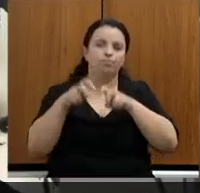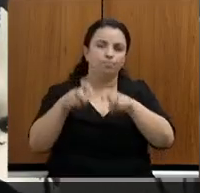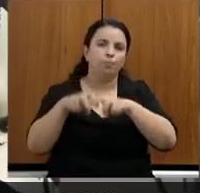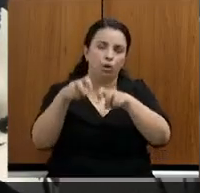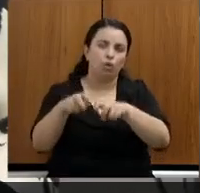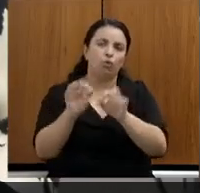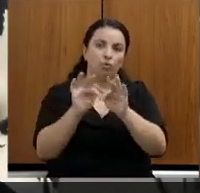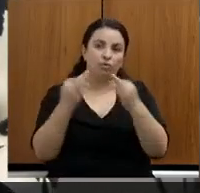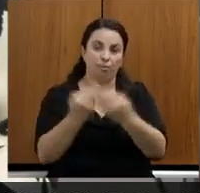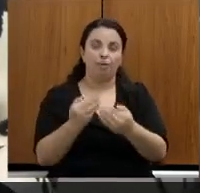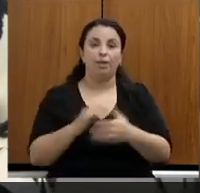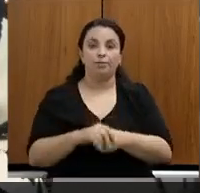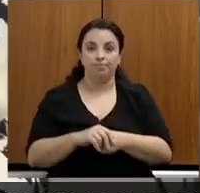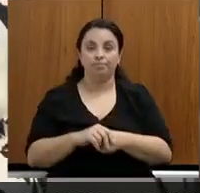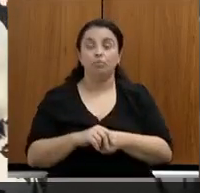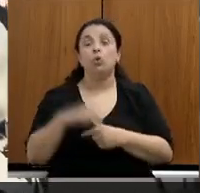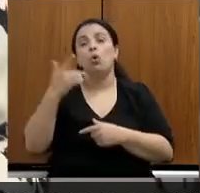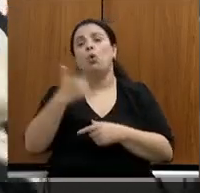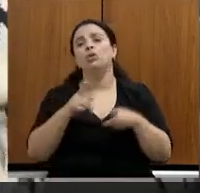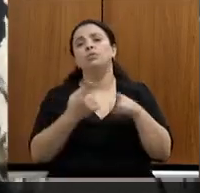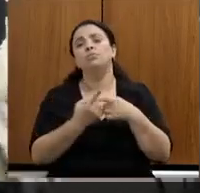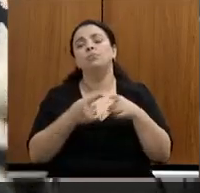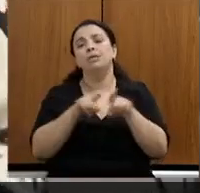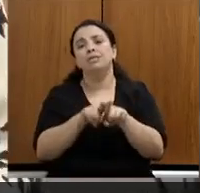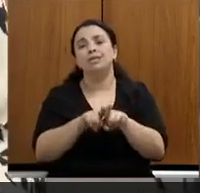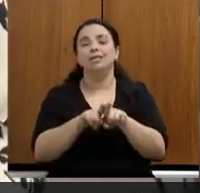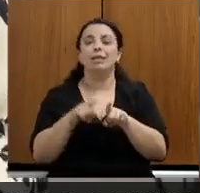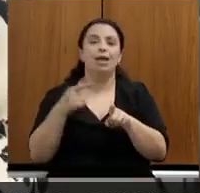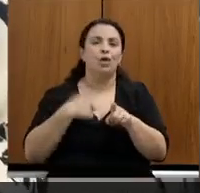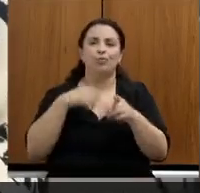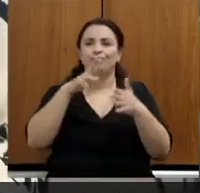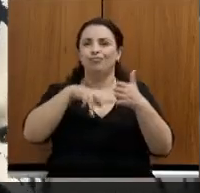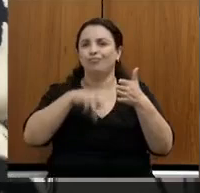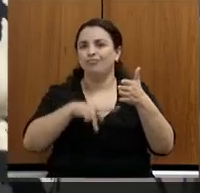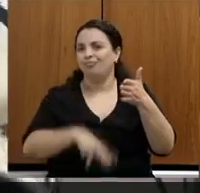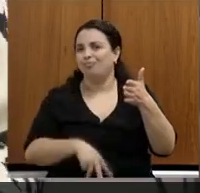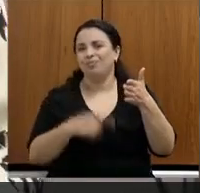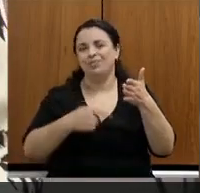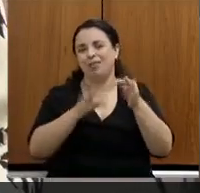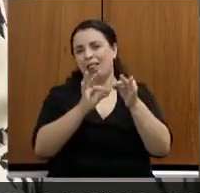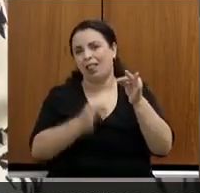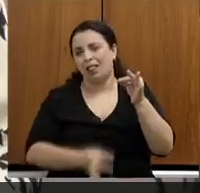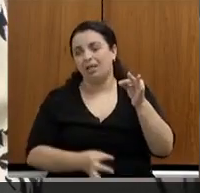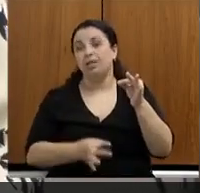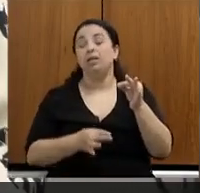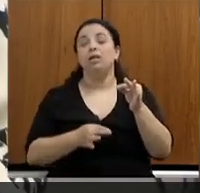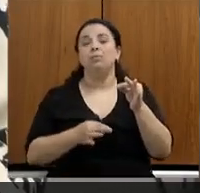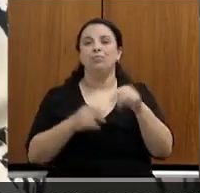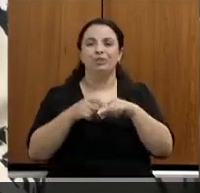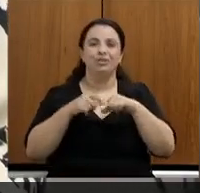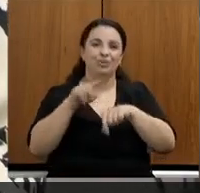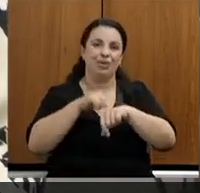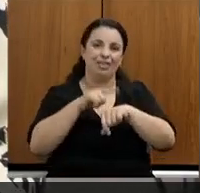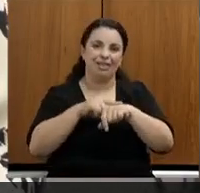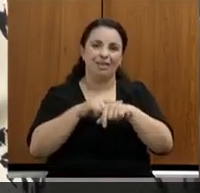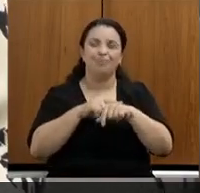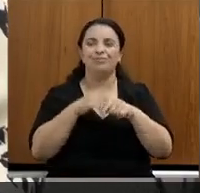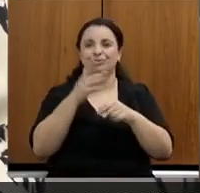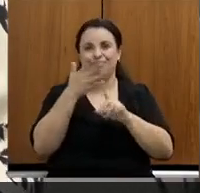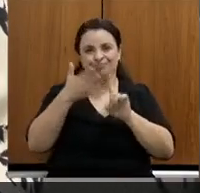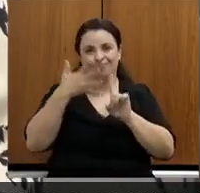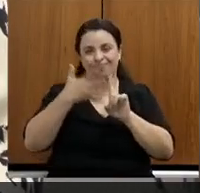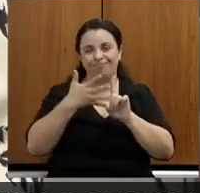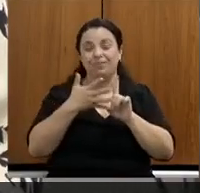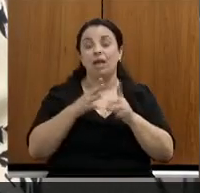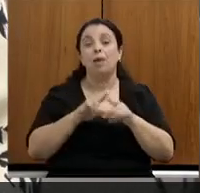Algumas parcerias aqui formadas em função do tempo, eu não vou ler, mas, além da agenda COP26, houve uma agenda também